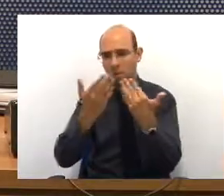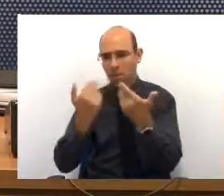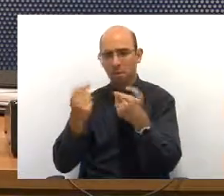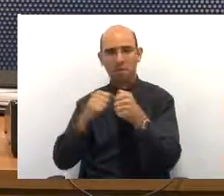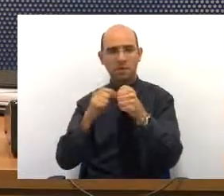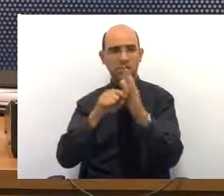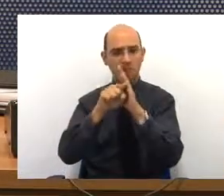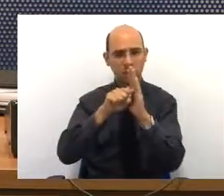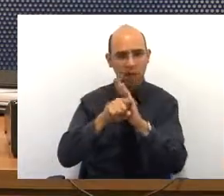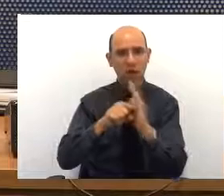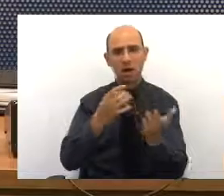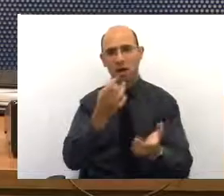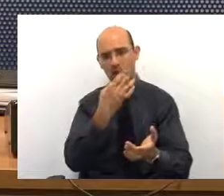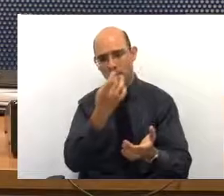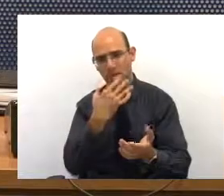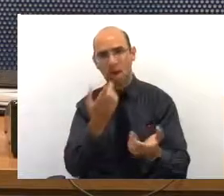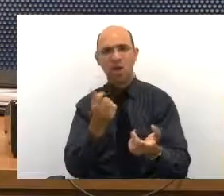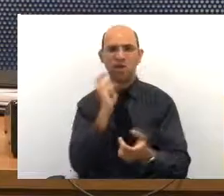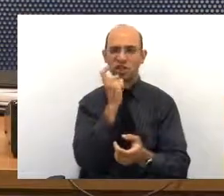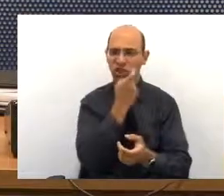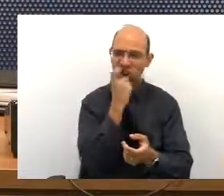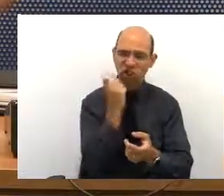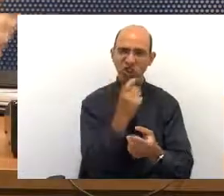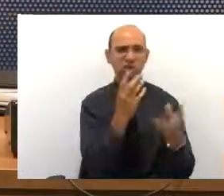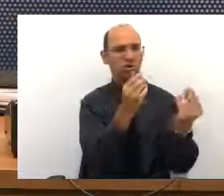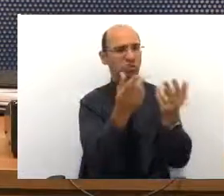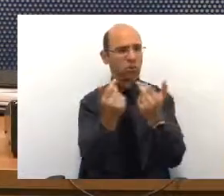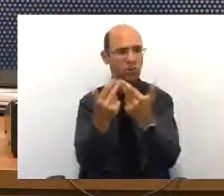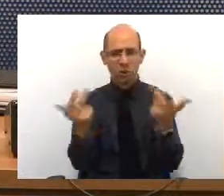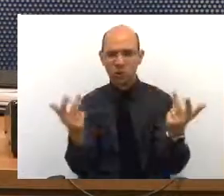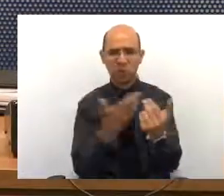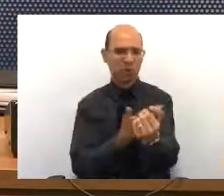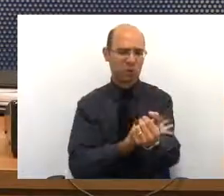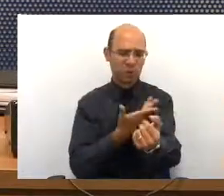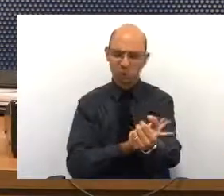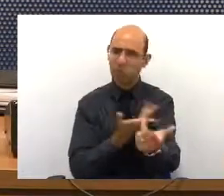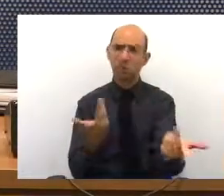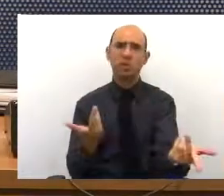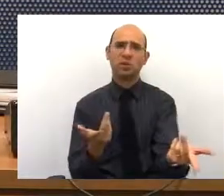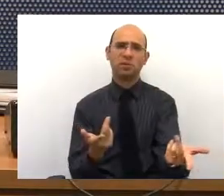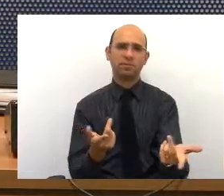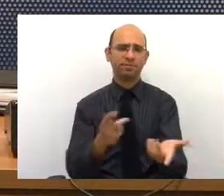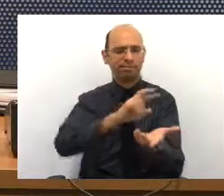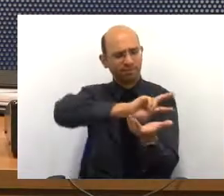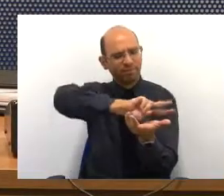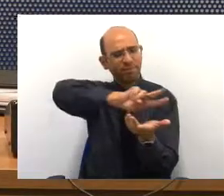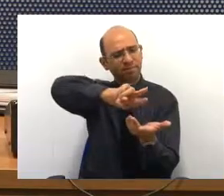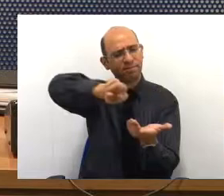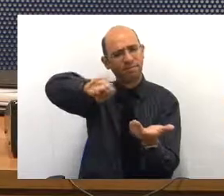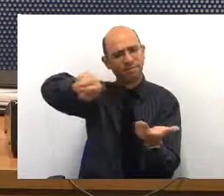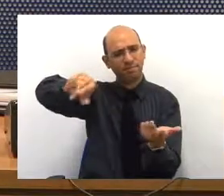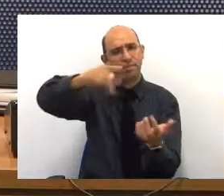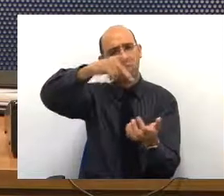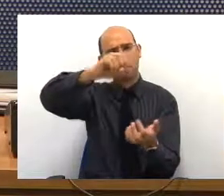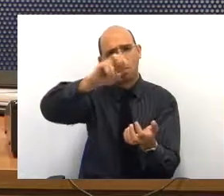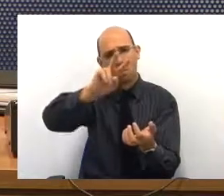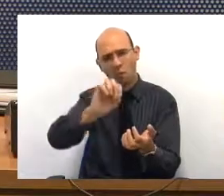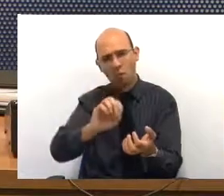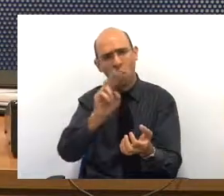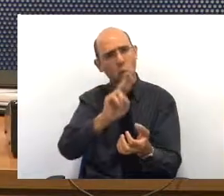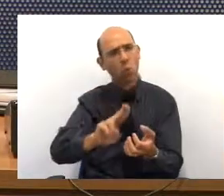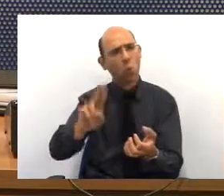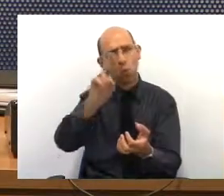sangue, pegar remédio e ir no dentista, medir pressão, enfim, o povo usa e